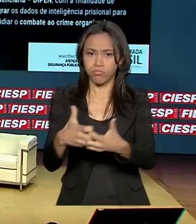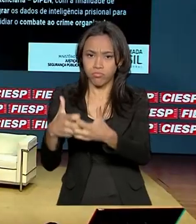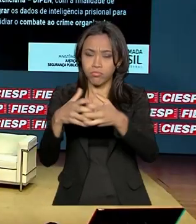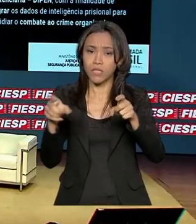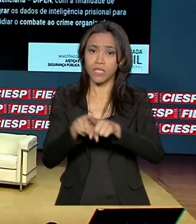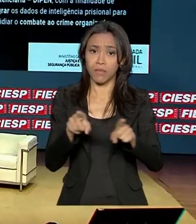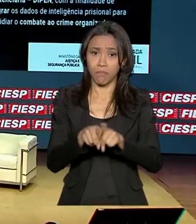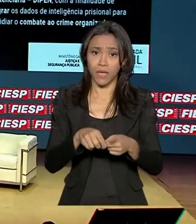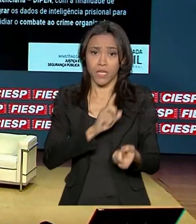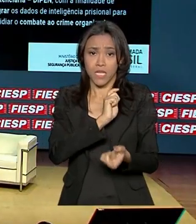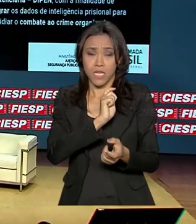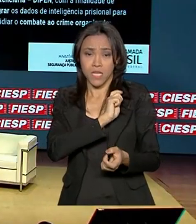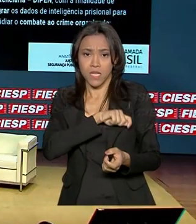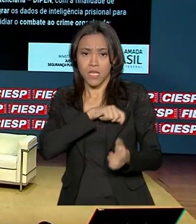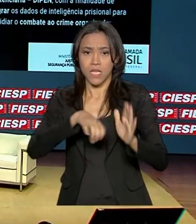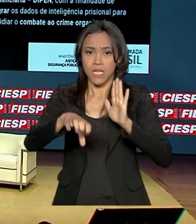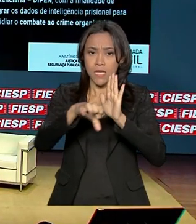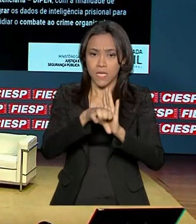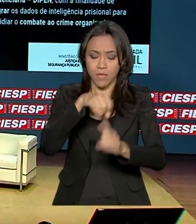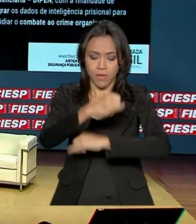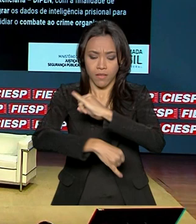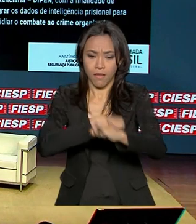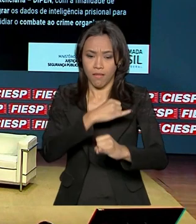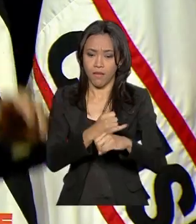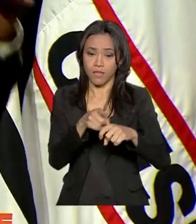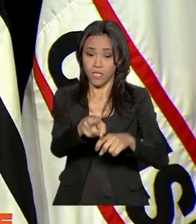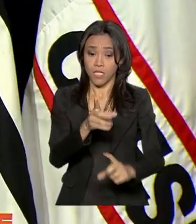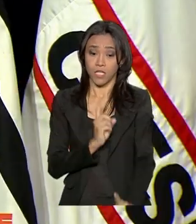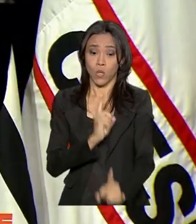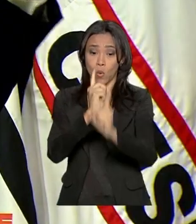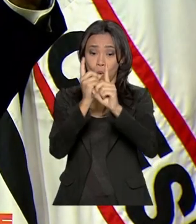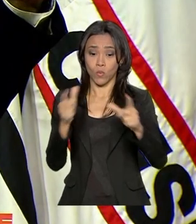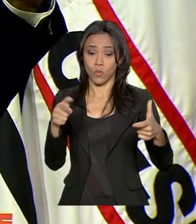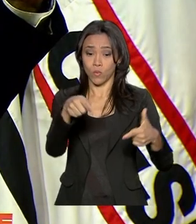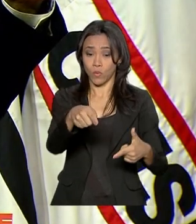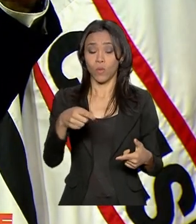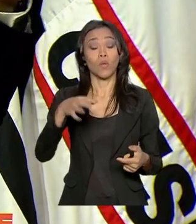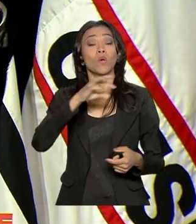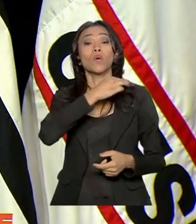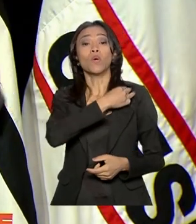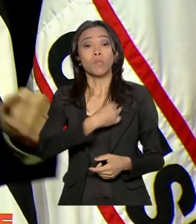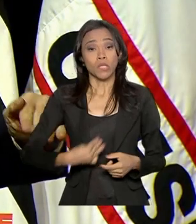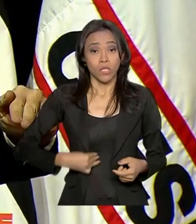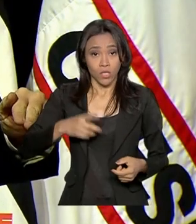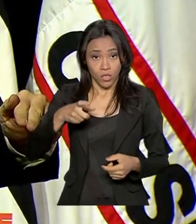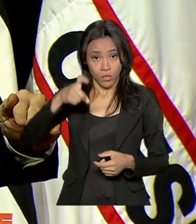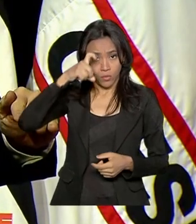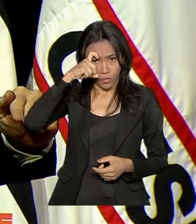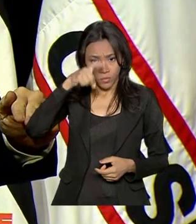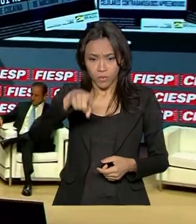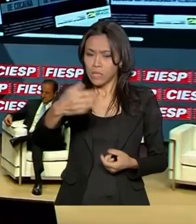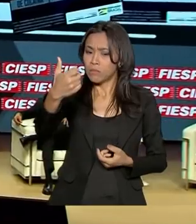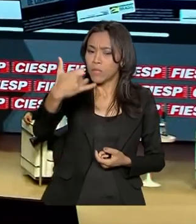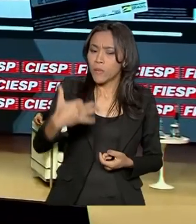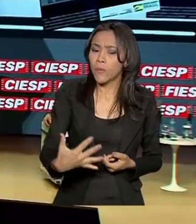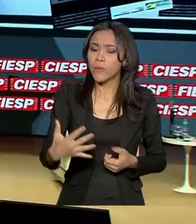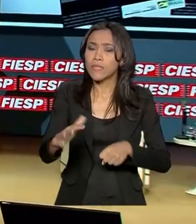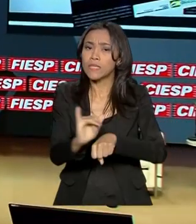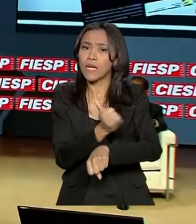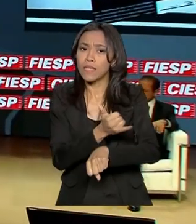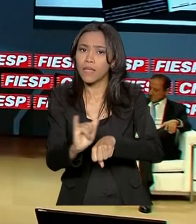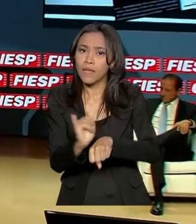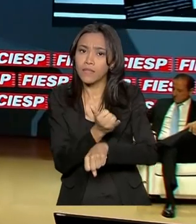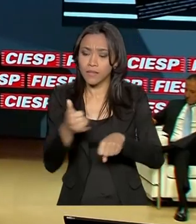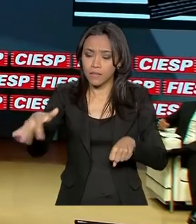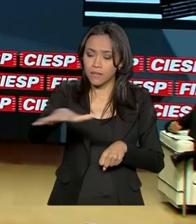No evento, na sede da Federação das Indústrias de São Paulo, o ministro Sérgio Moro falou da aliança estratégica entre os